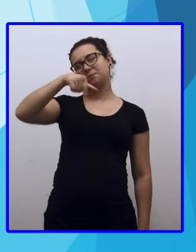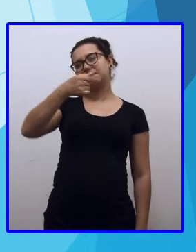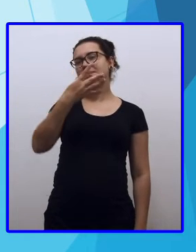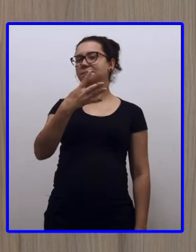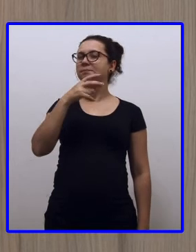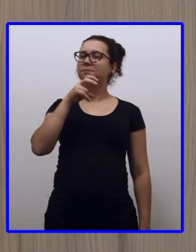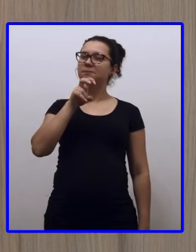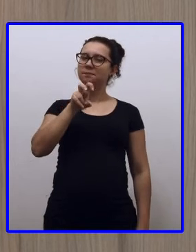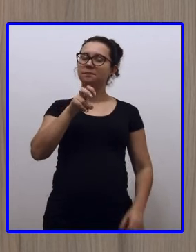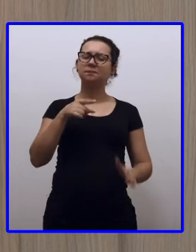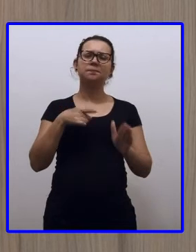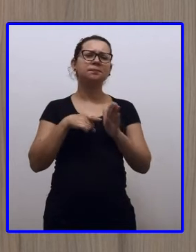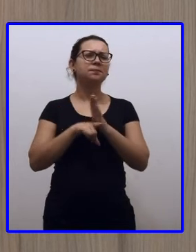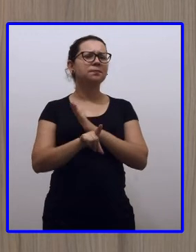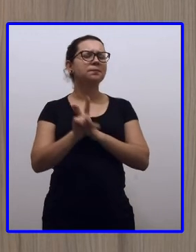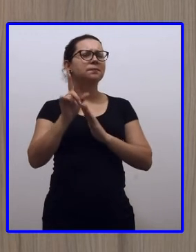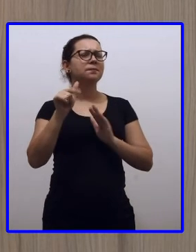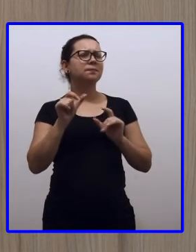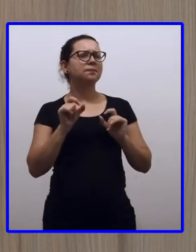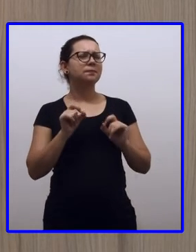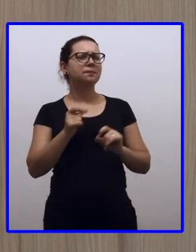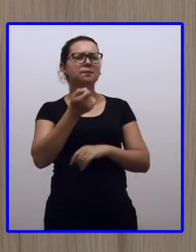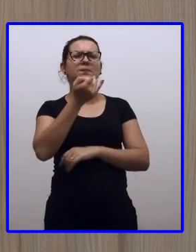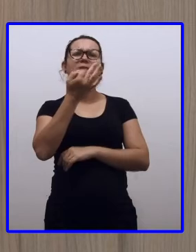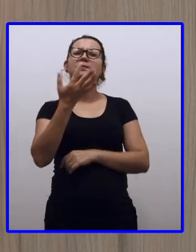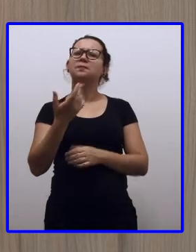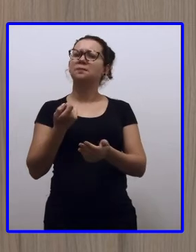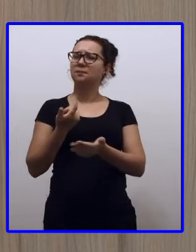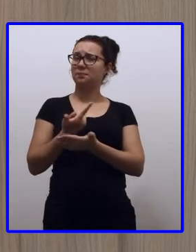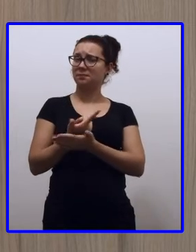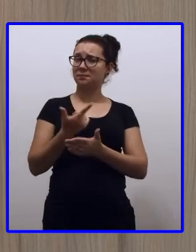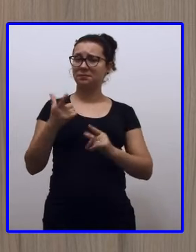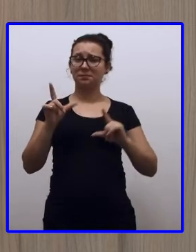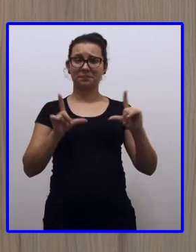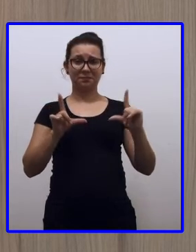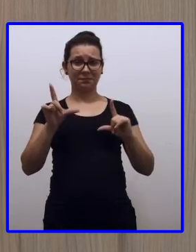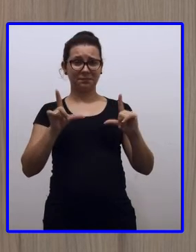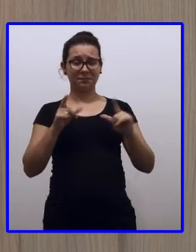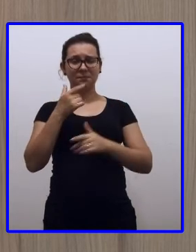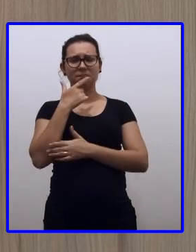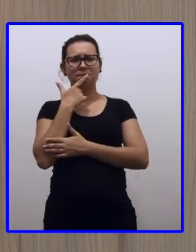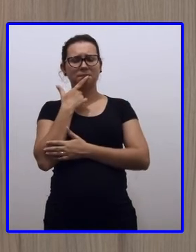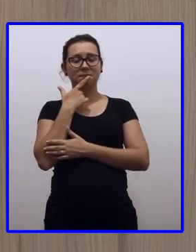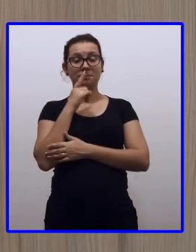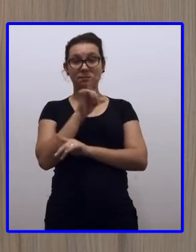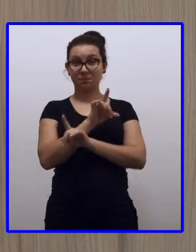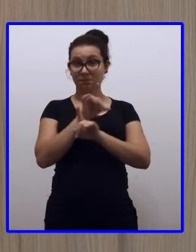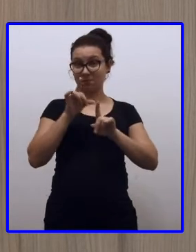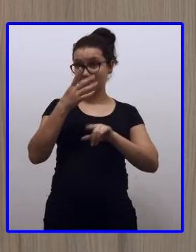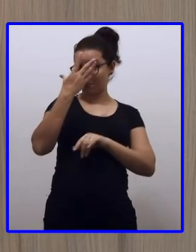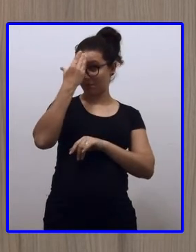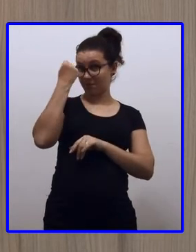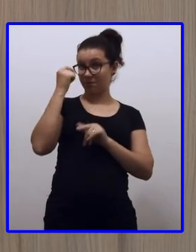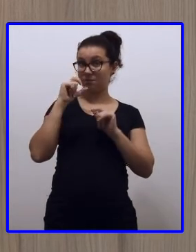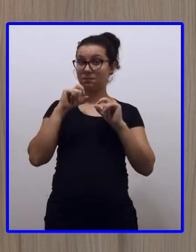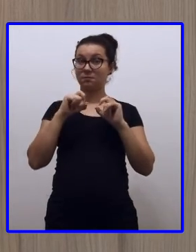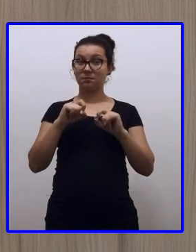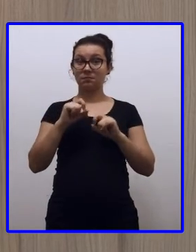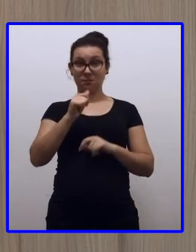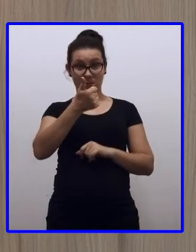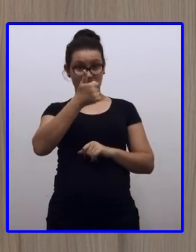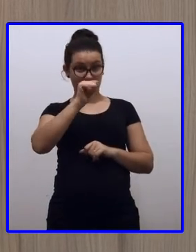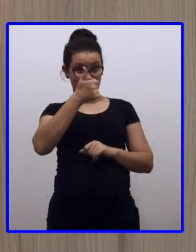centavos. A pergunta é, quanto custará a TV? Não esqueçam que são